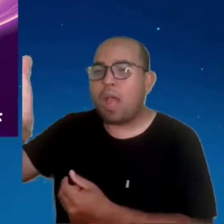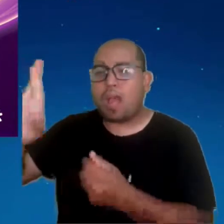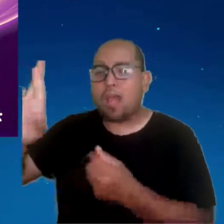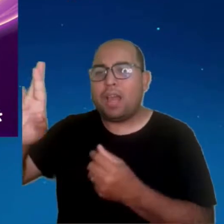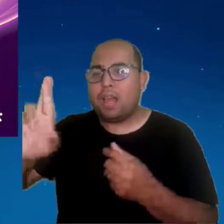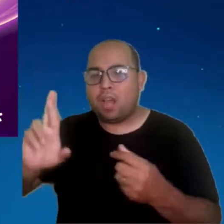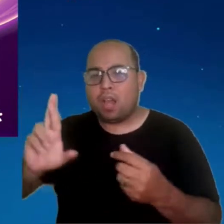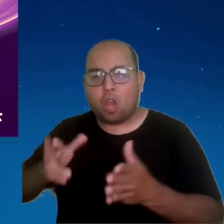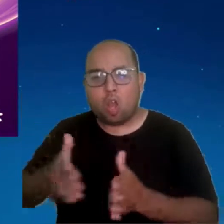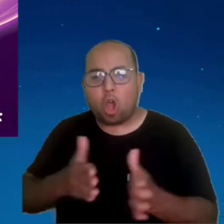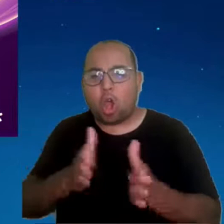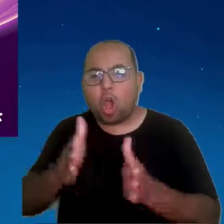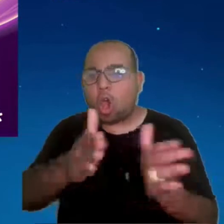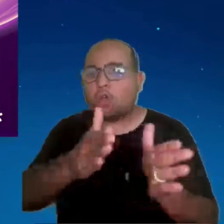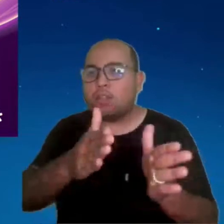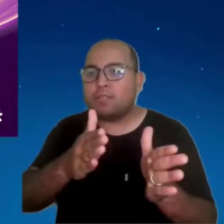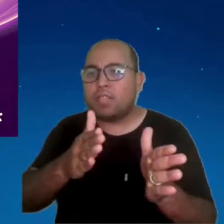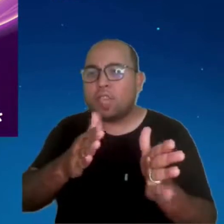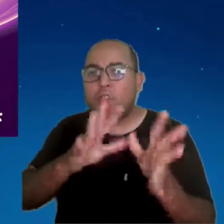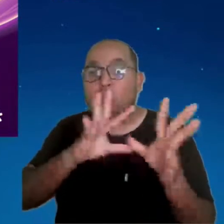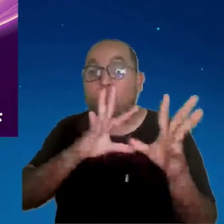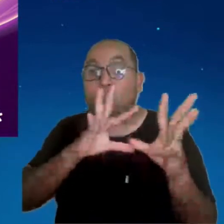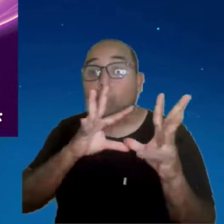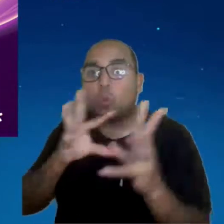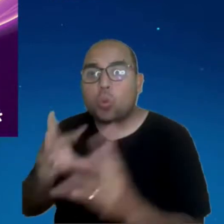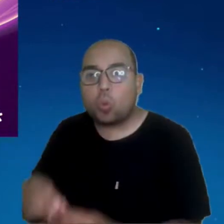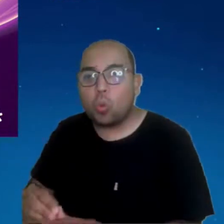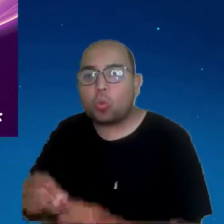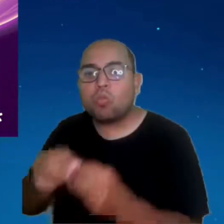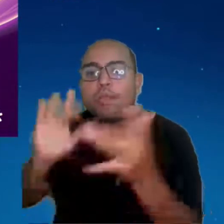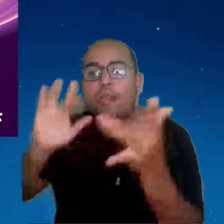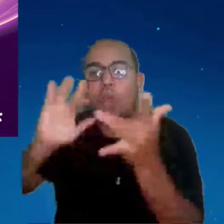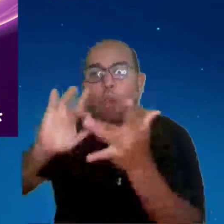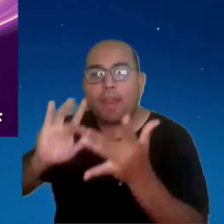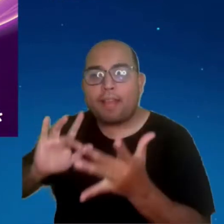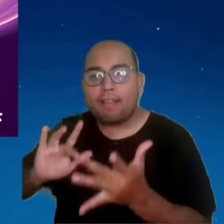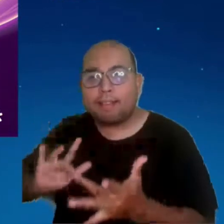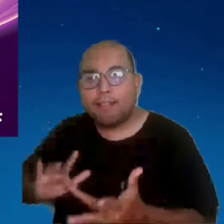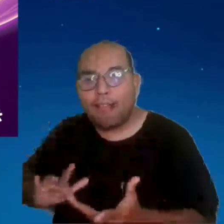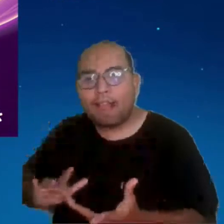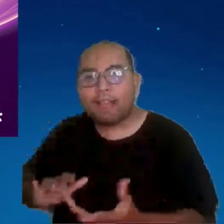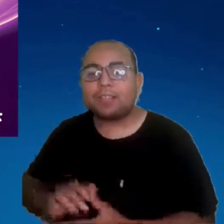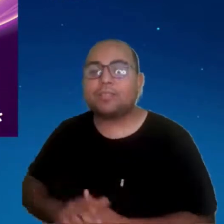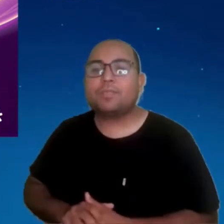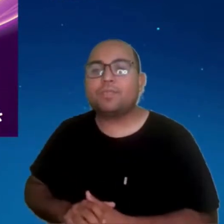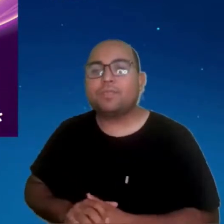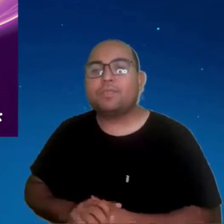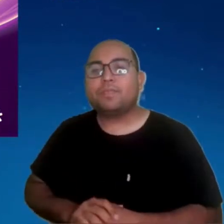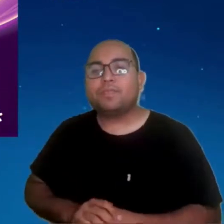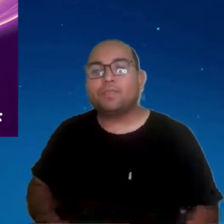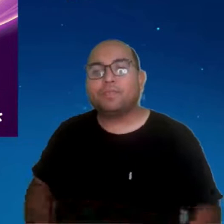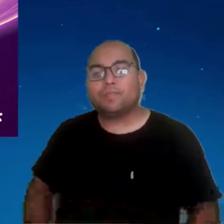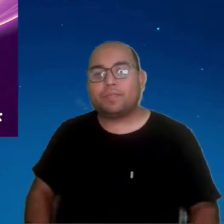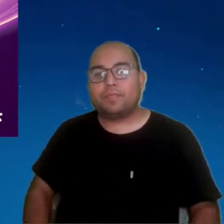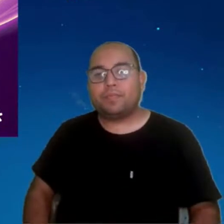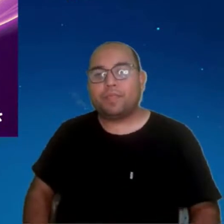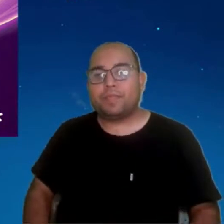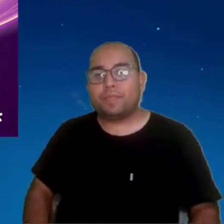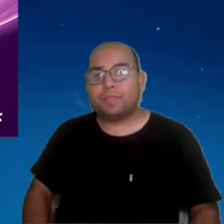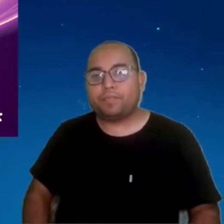chegar no seu trabalho. Tudo, tudo vai estar conectado. Semáforo vai estar conectado. Então, por exemplo, parking,